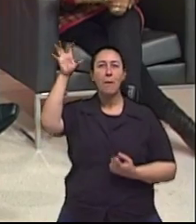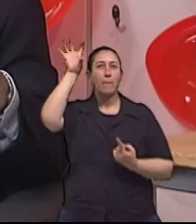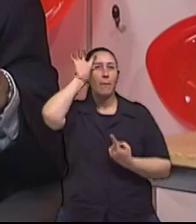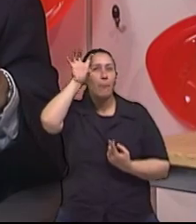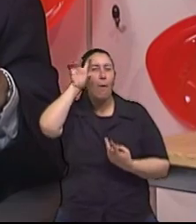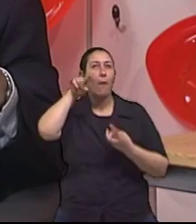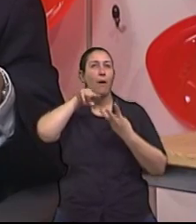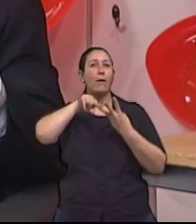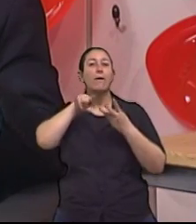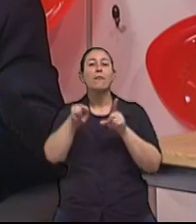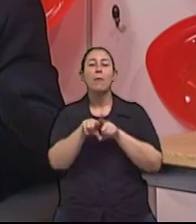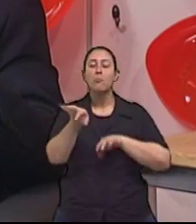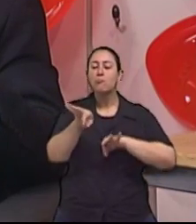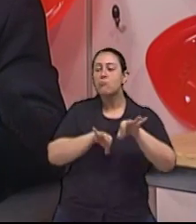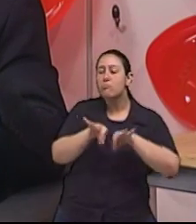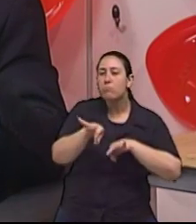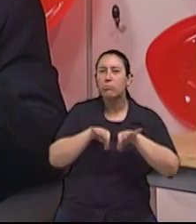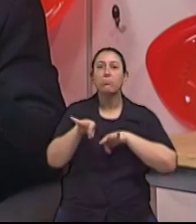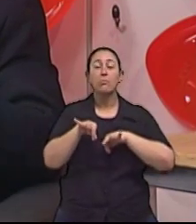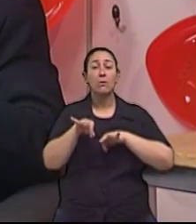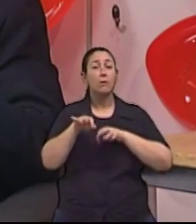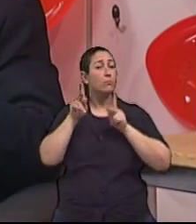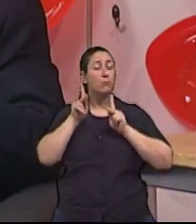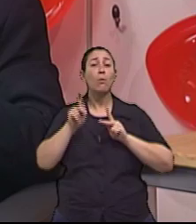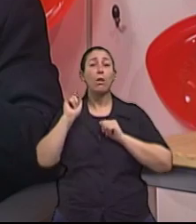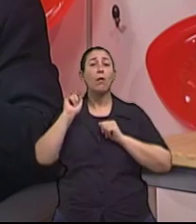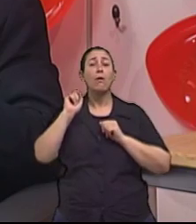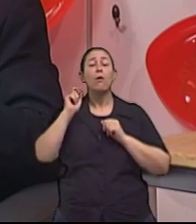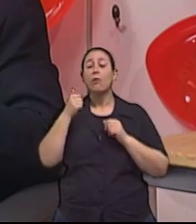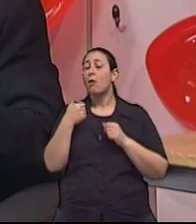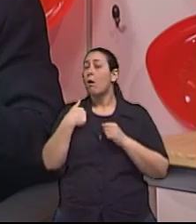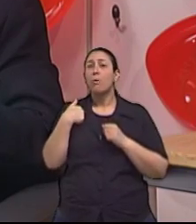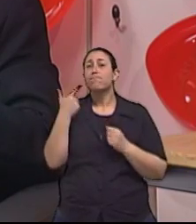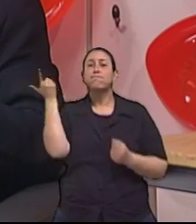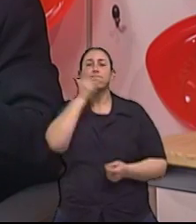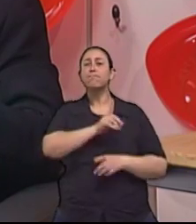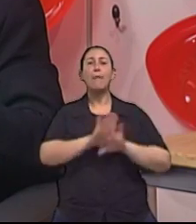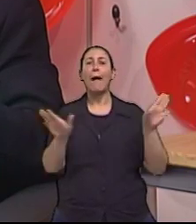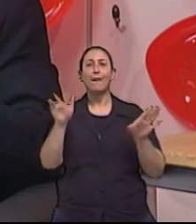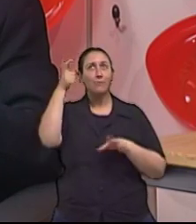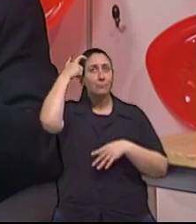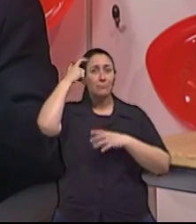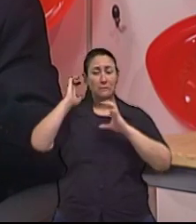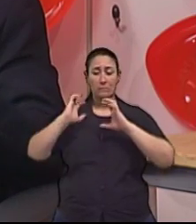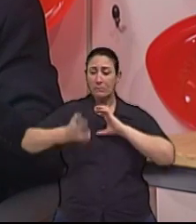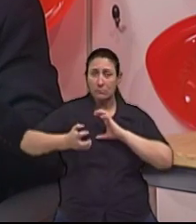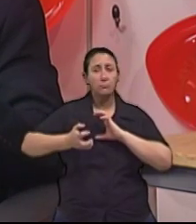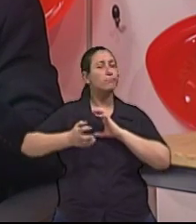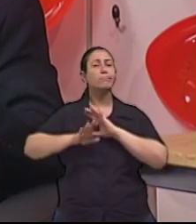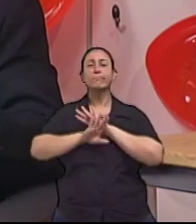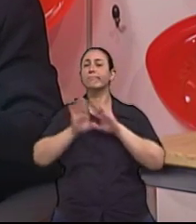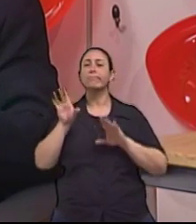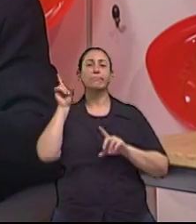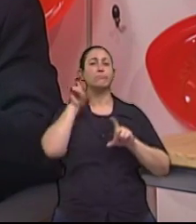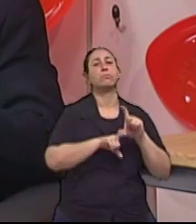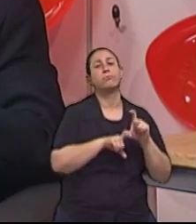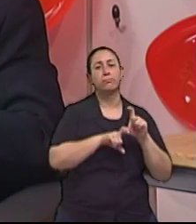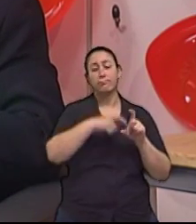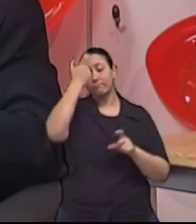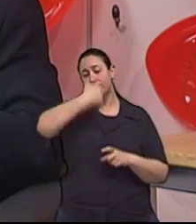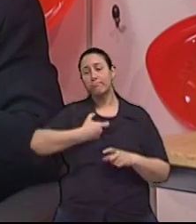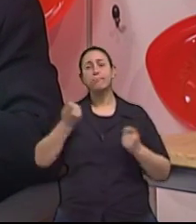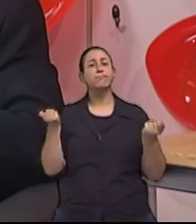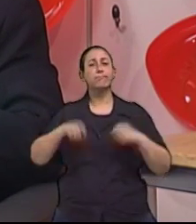planejamento, que levam o indivíduo a se tornar, sob o ponto de vista cognitivo, inclusive civil, incapaz.